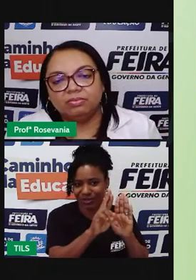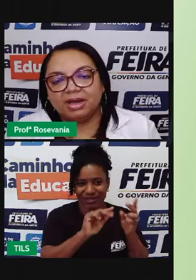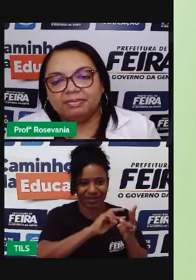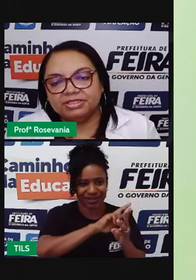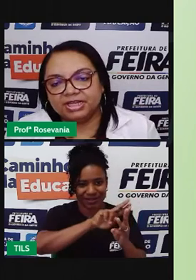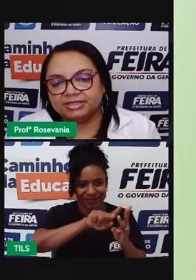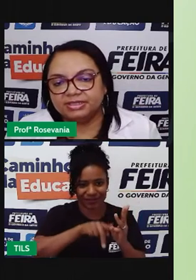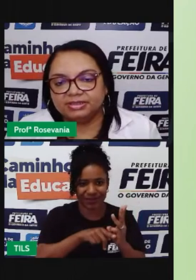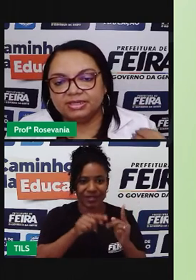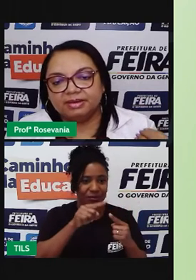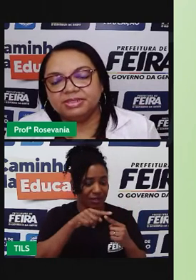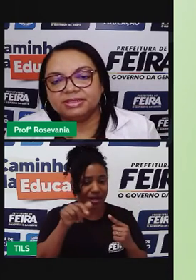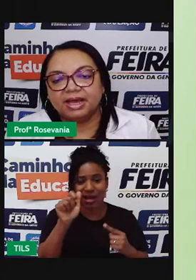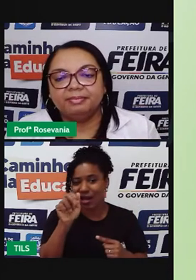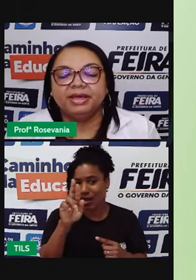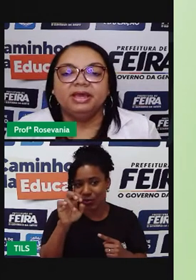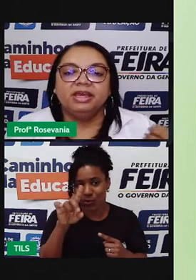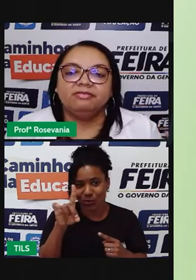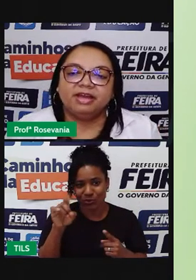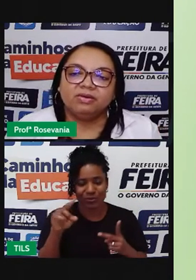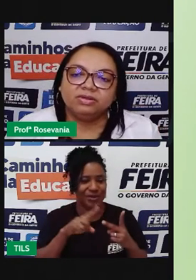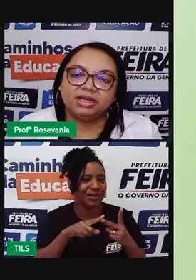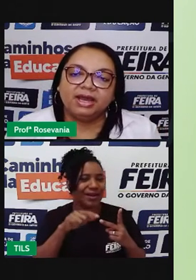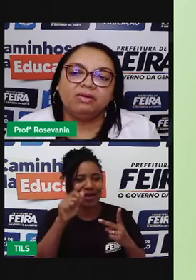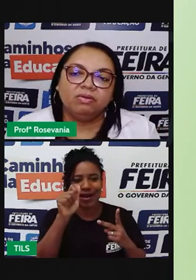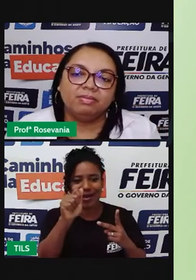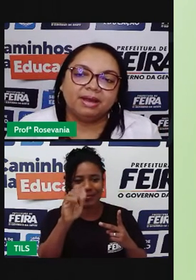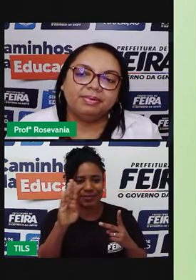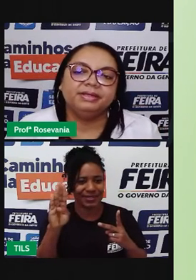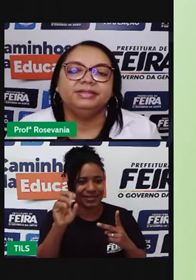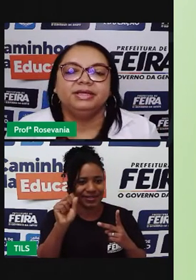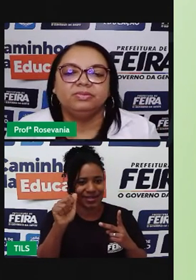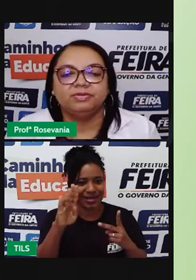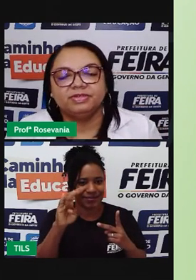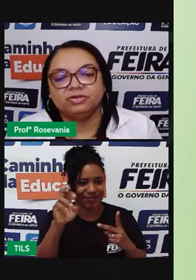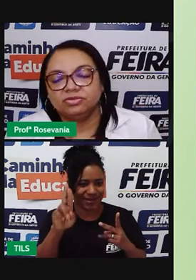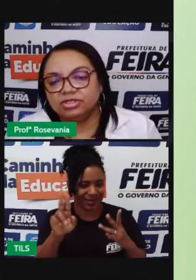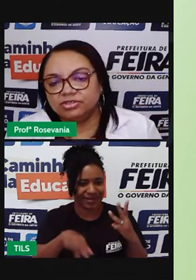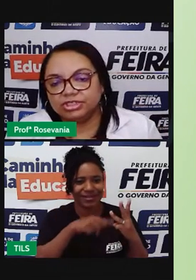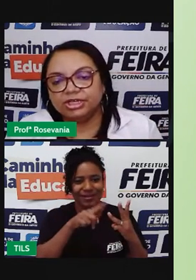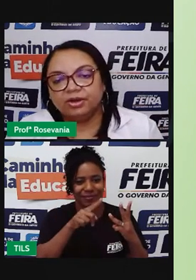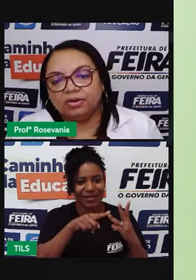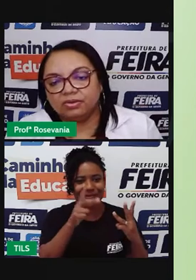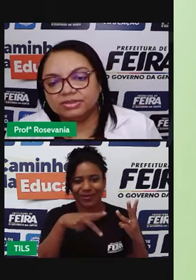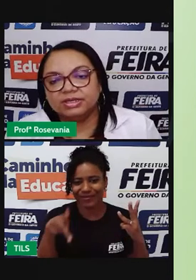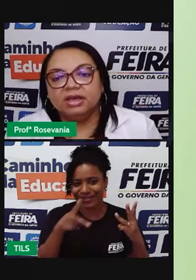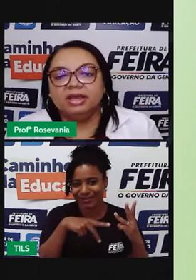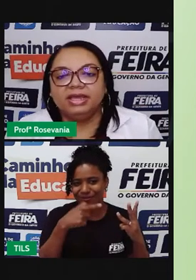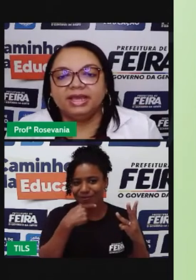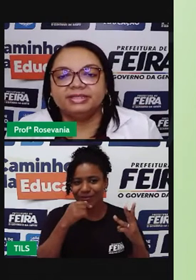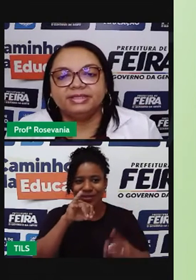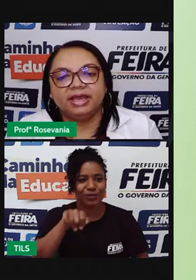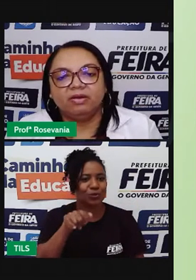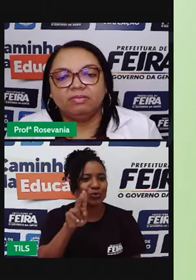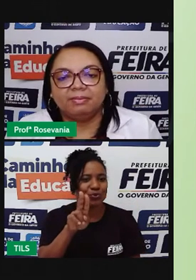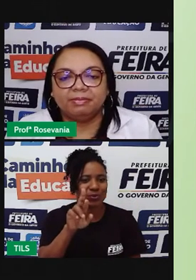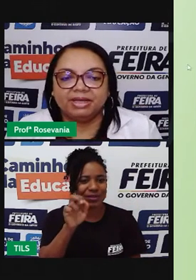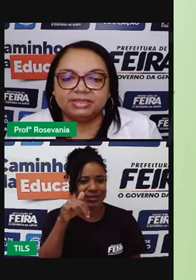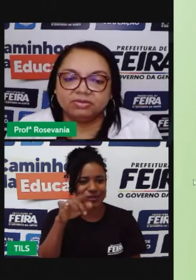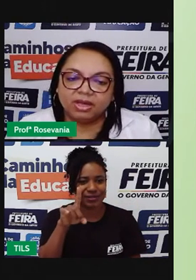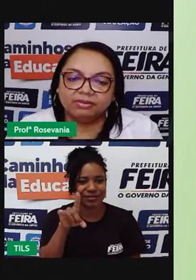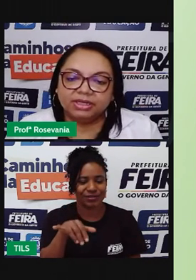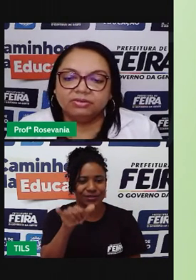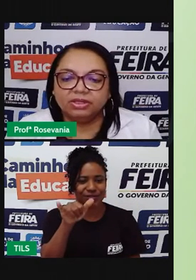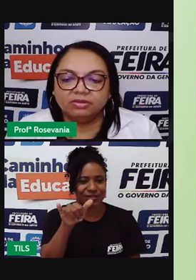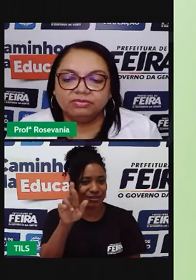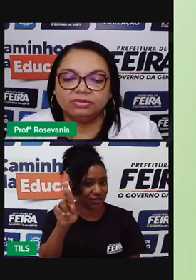mapa de Aziz e Abissáber e vai encontrar o mapa, né, do professor Jurandir Rocha. E esse é o mapa